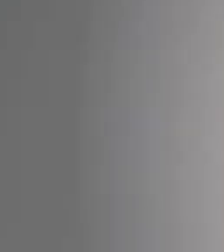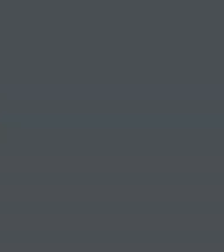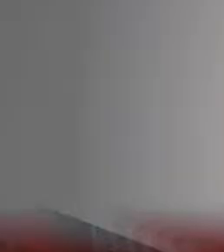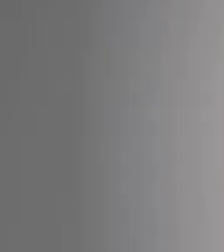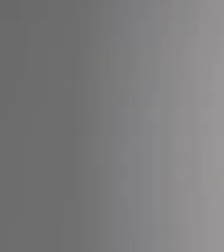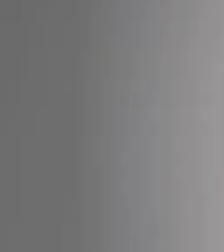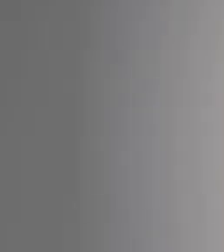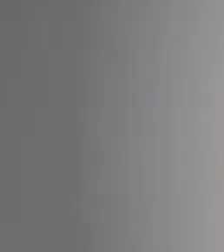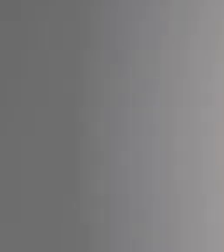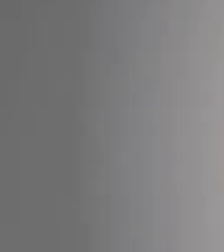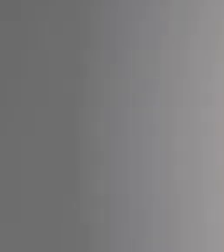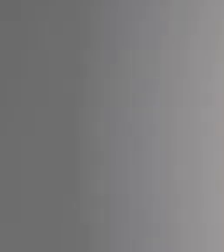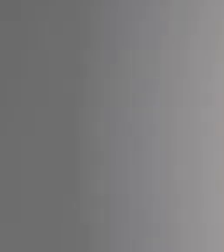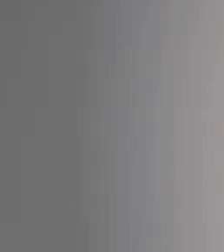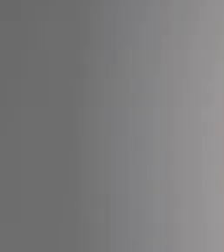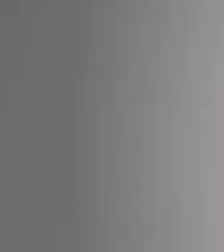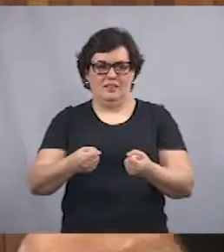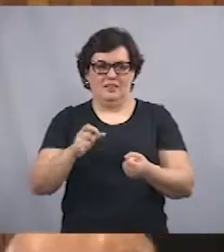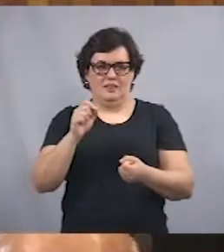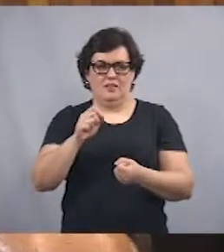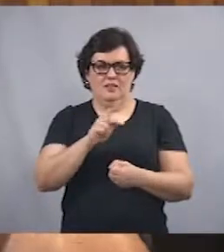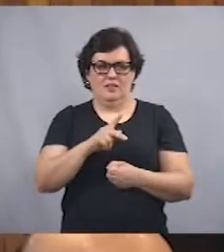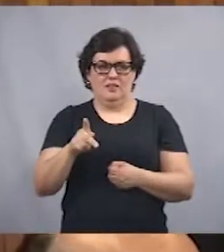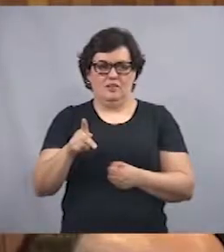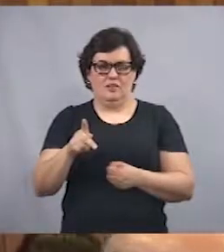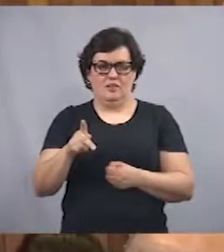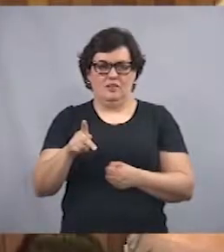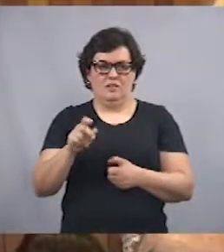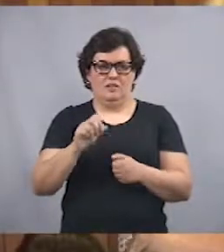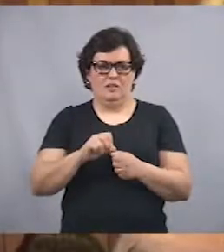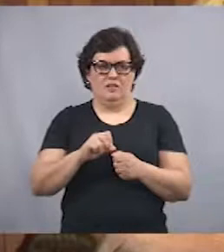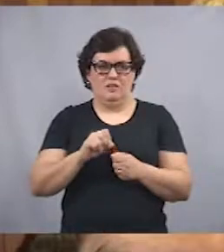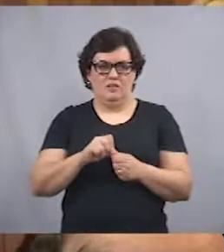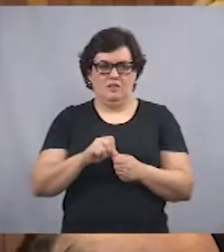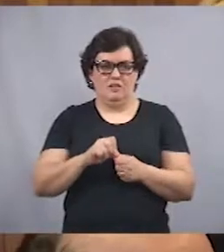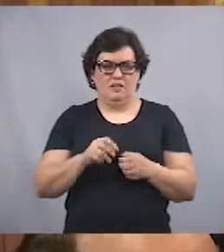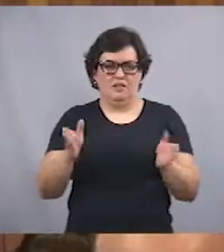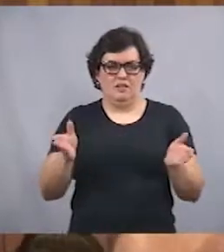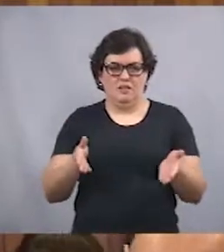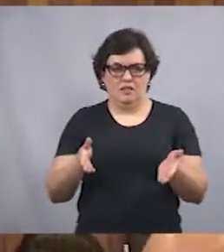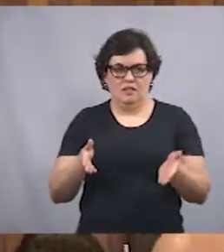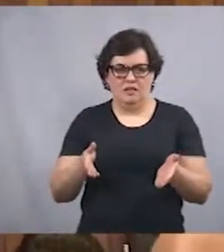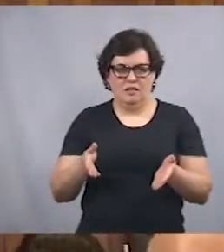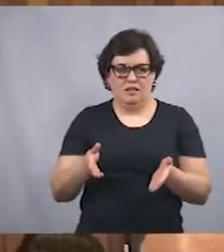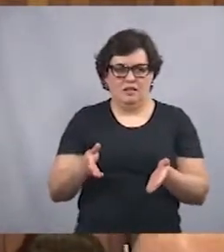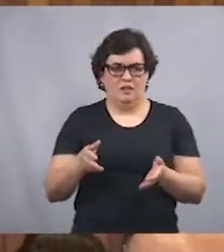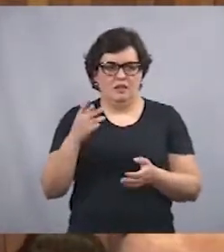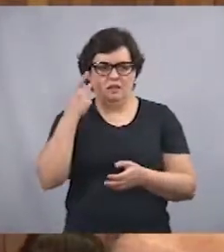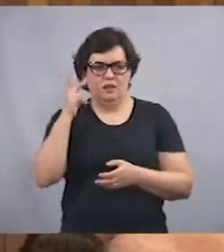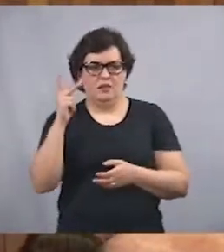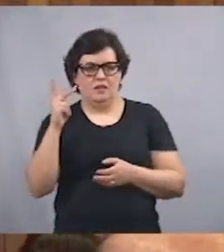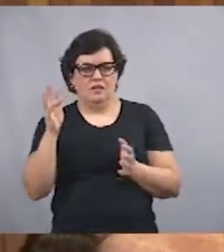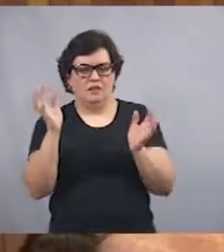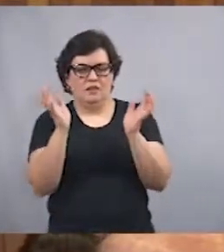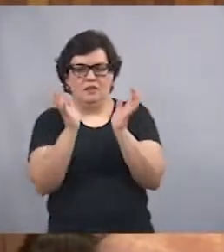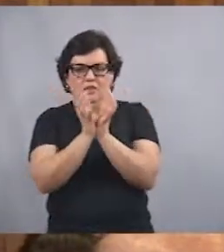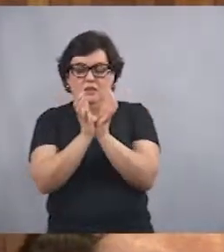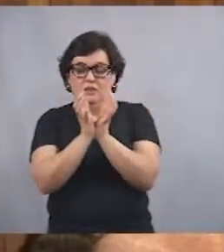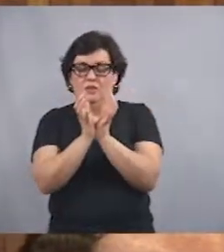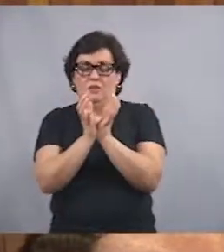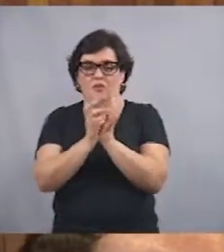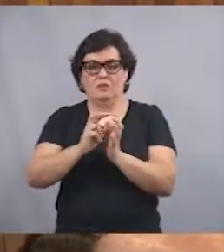TV Câmara Informa O vereador Mário Coraini foi surpreendido durante a sessão ordinária.